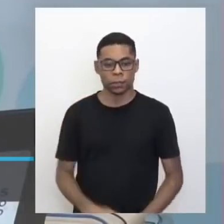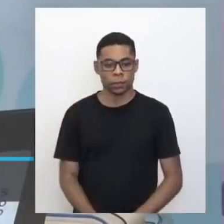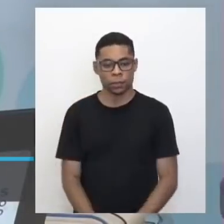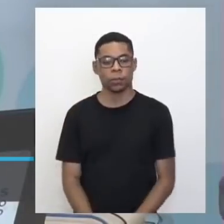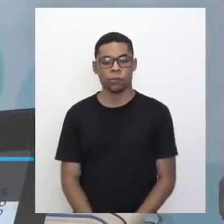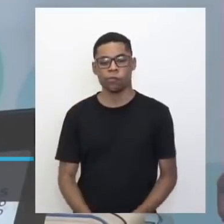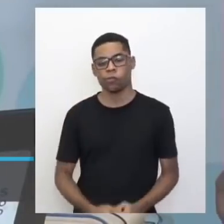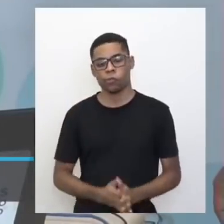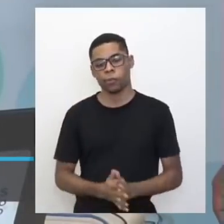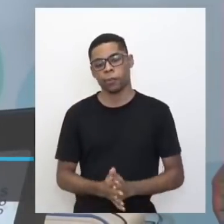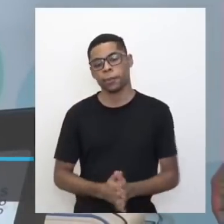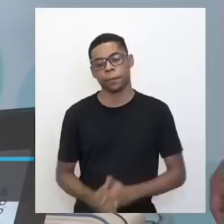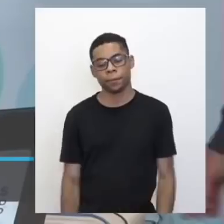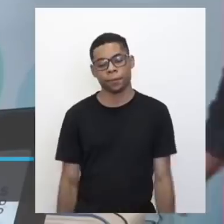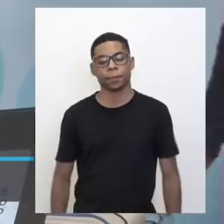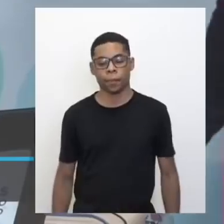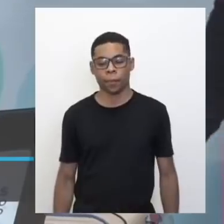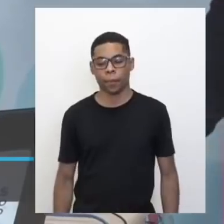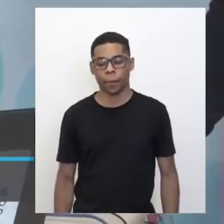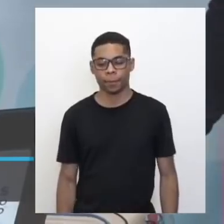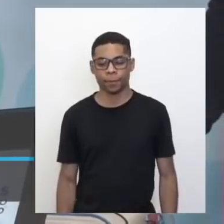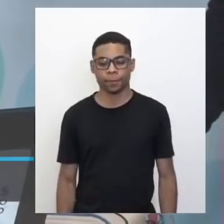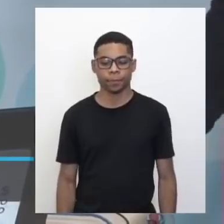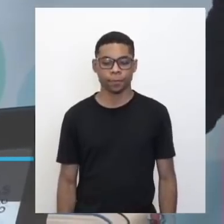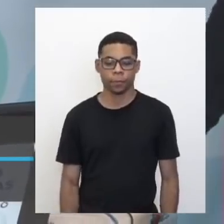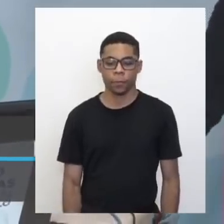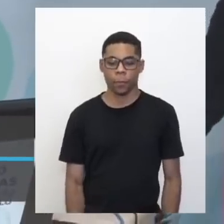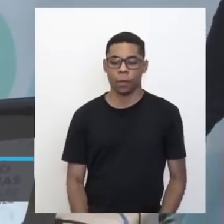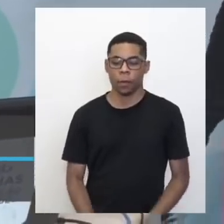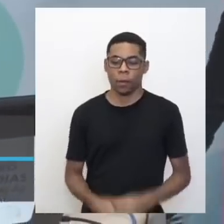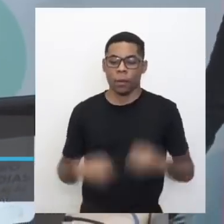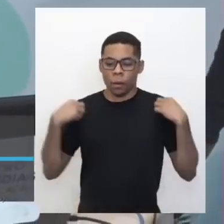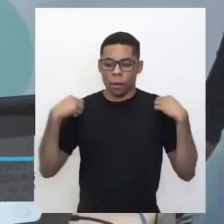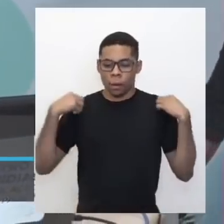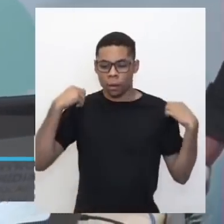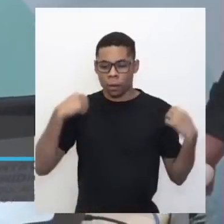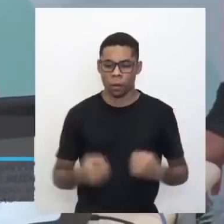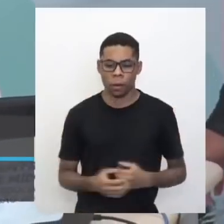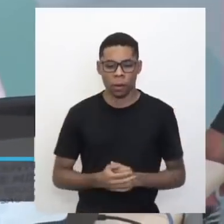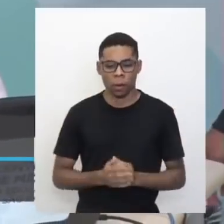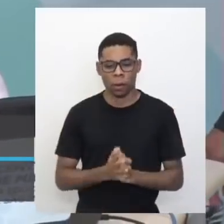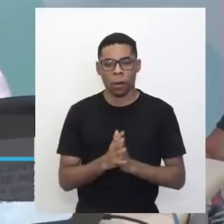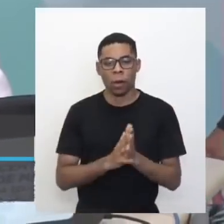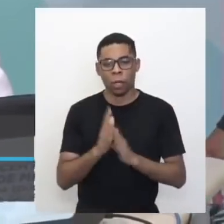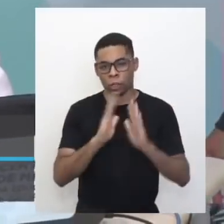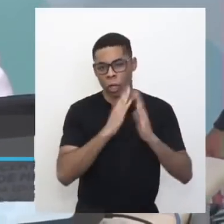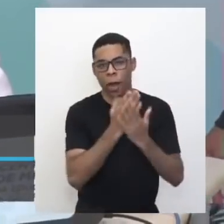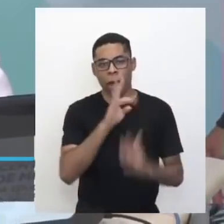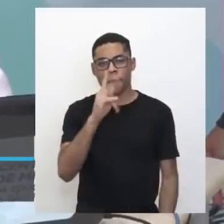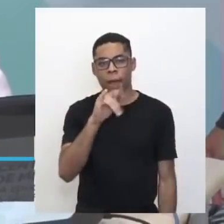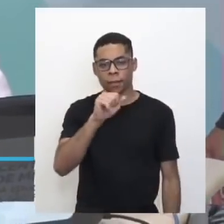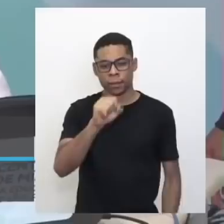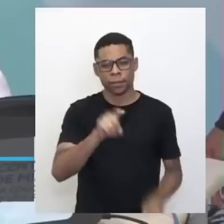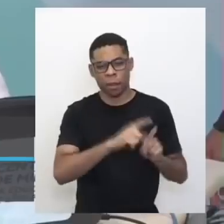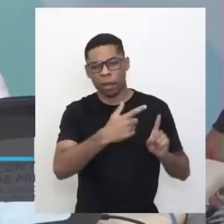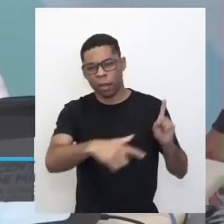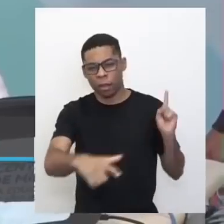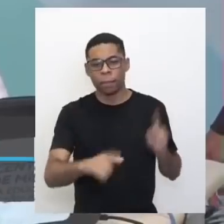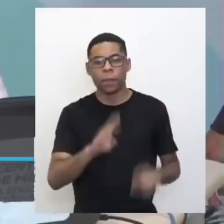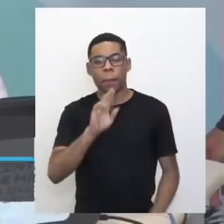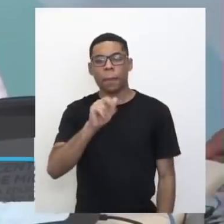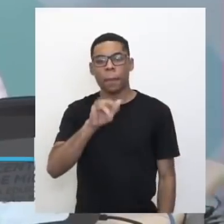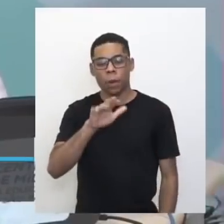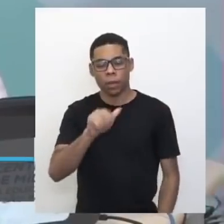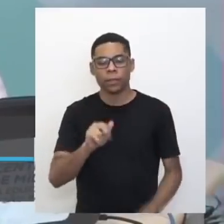Muito bem, a escola, aí pulou aqui, mas era a escola Thaís alguma coisa que eu ia pegar aqui. Ó, o Ziro Barbosa, o Rio Grande da